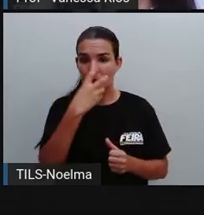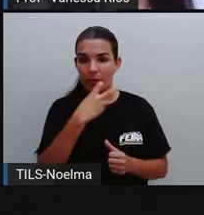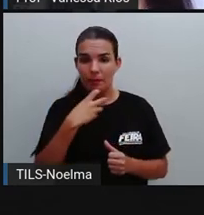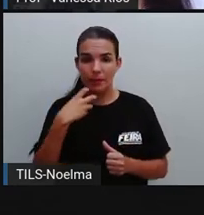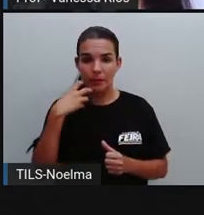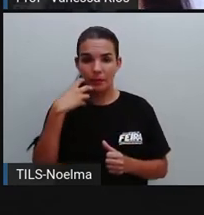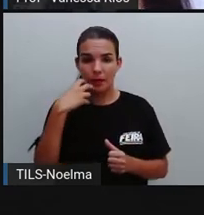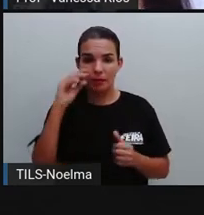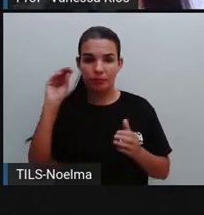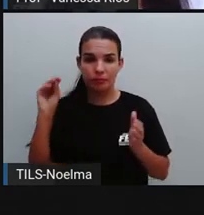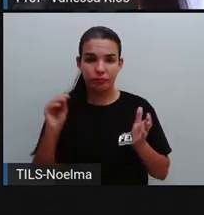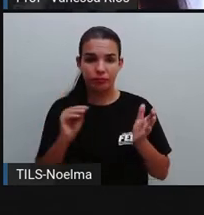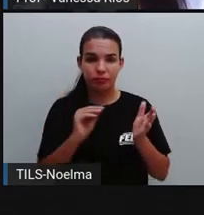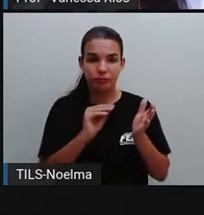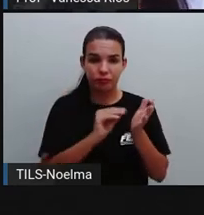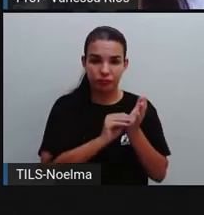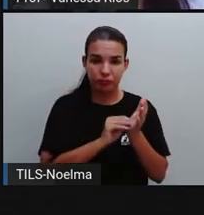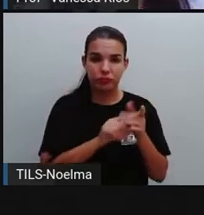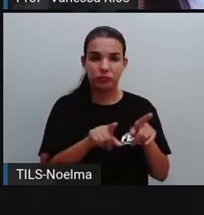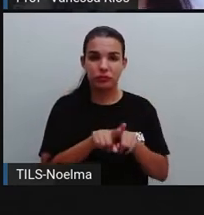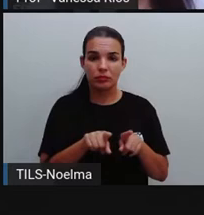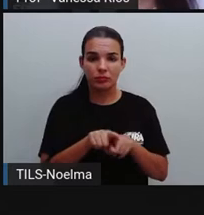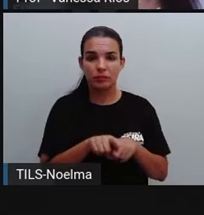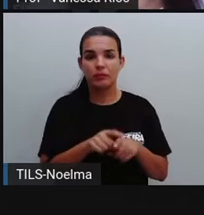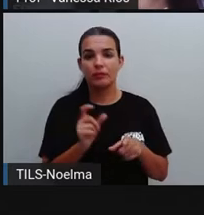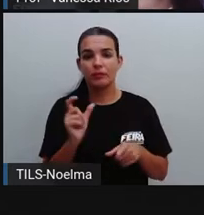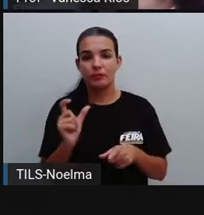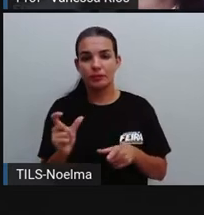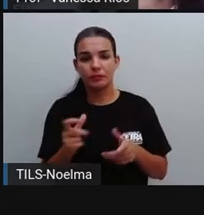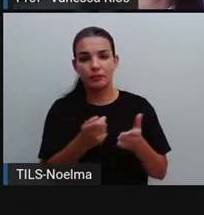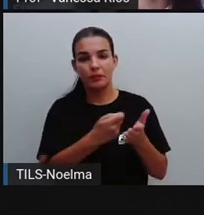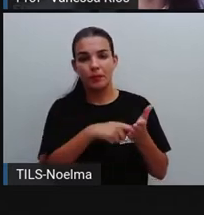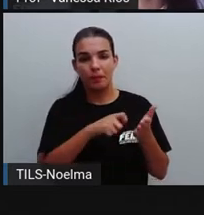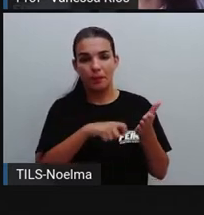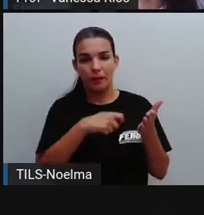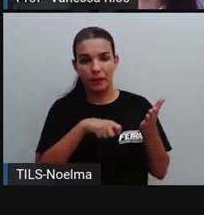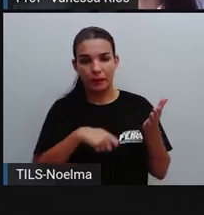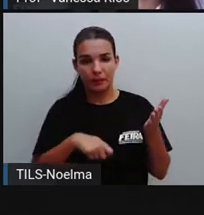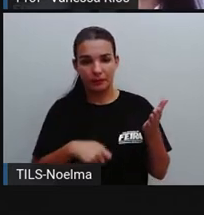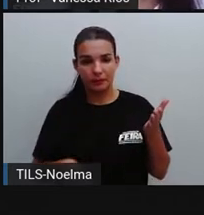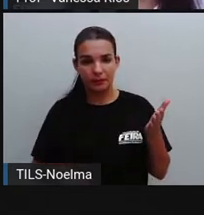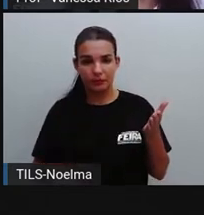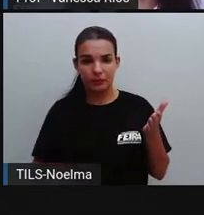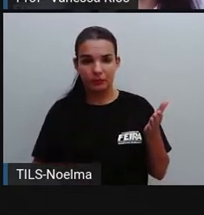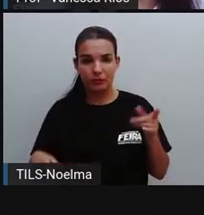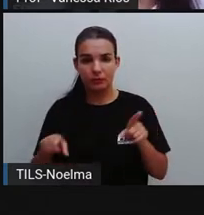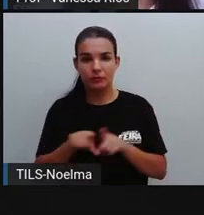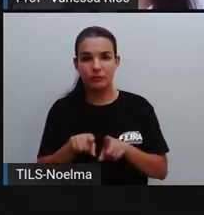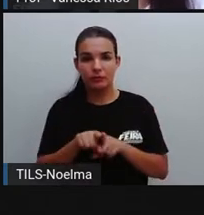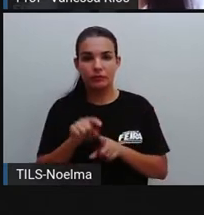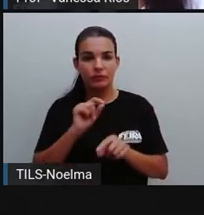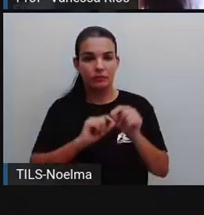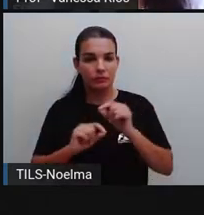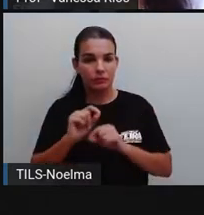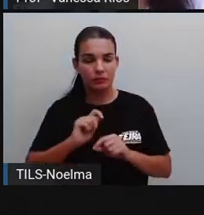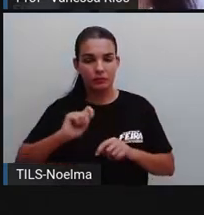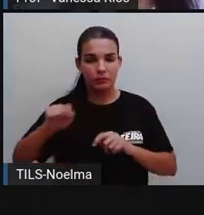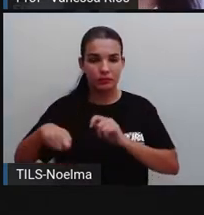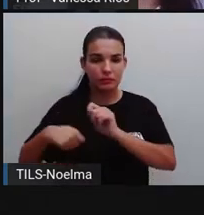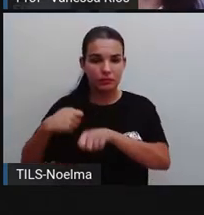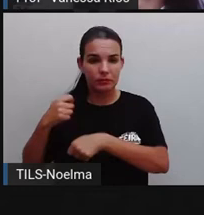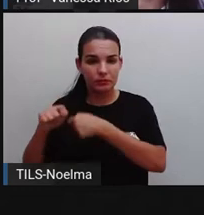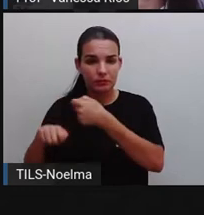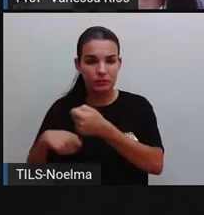em palavras escritas. Então a escrita é possível graças aos sinais gráficos